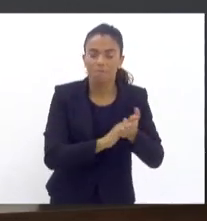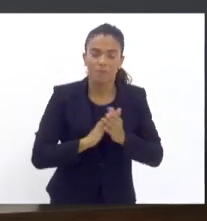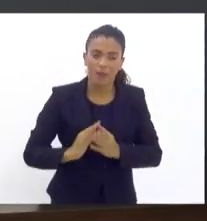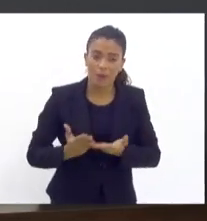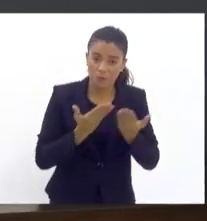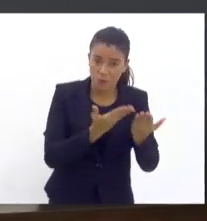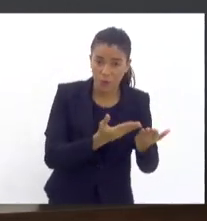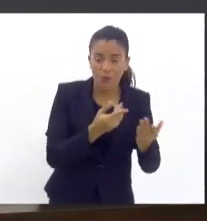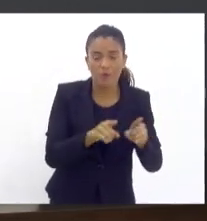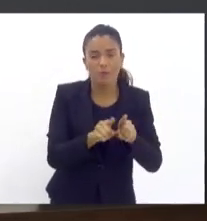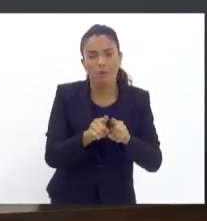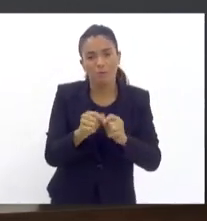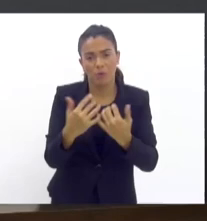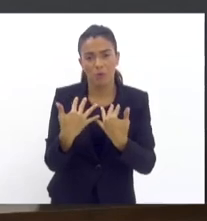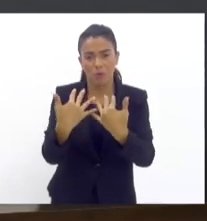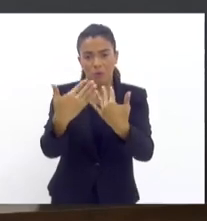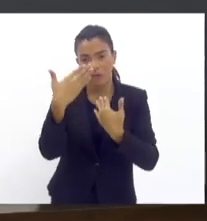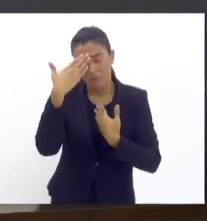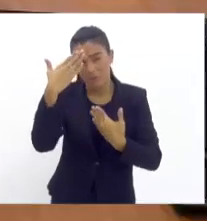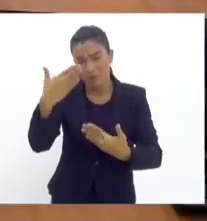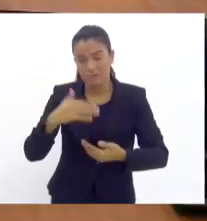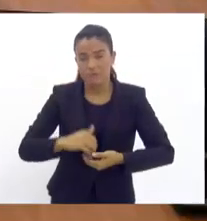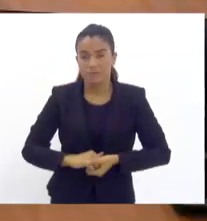todos os presentes por essa audiência de hoje. Obrigado.